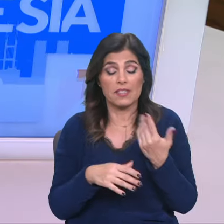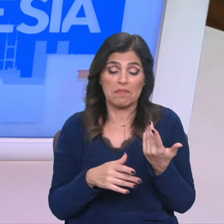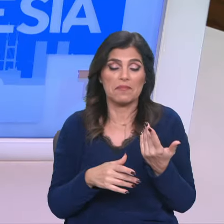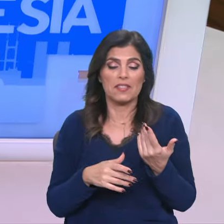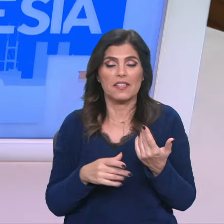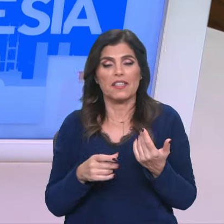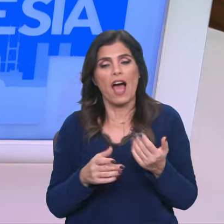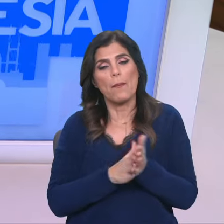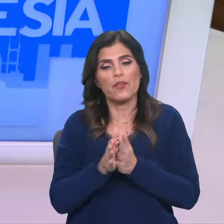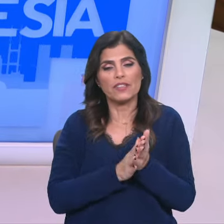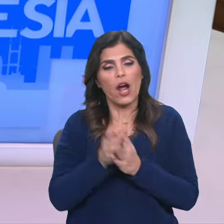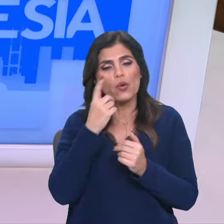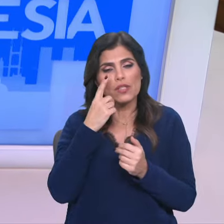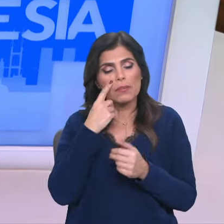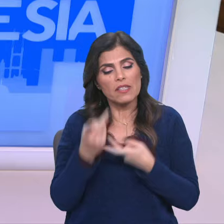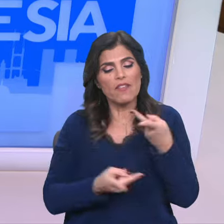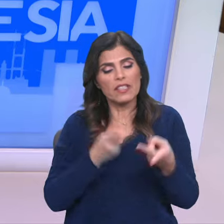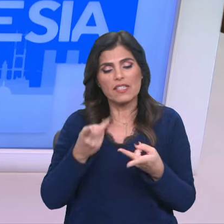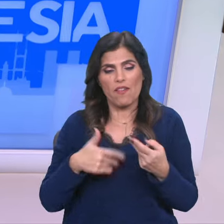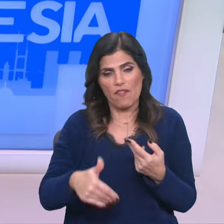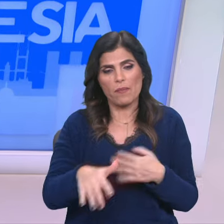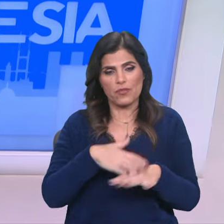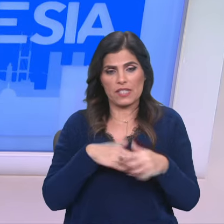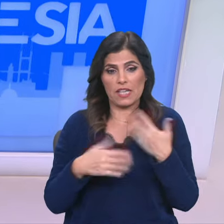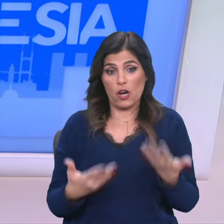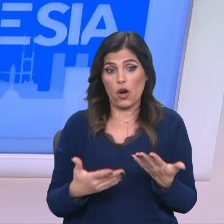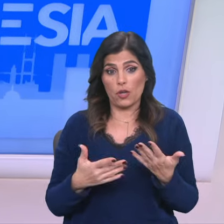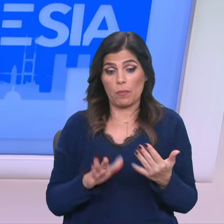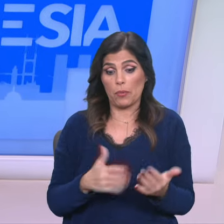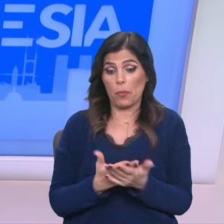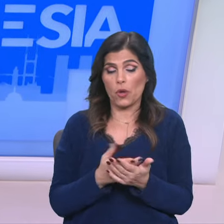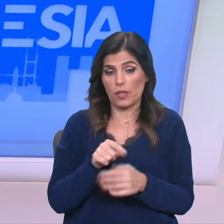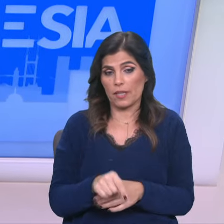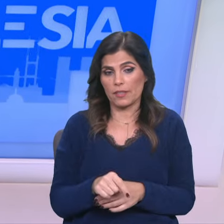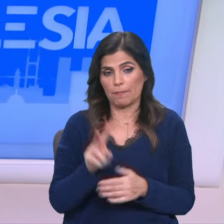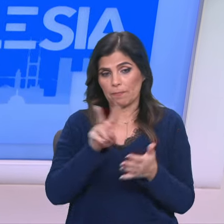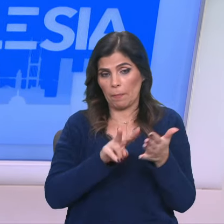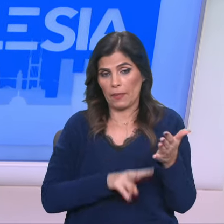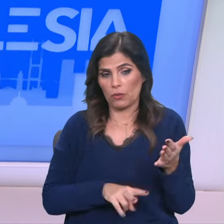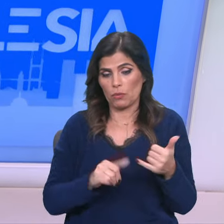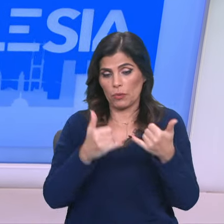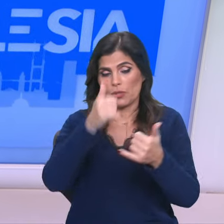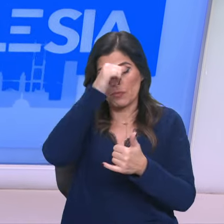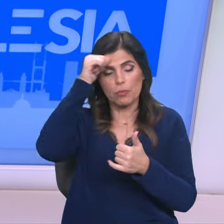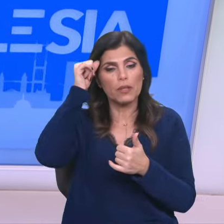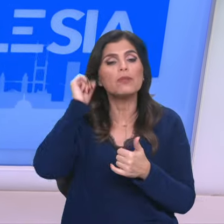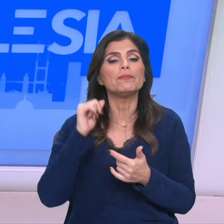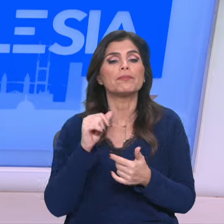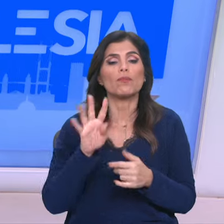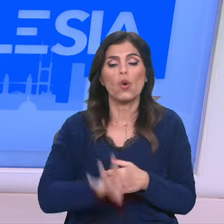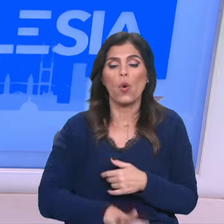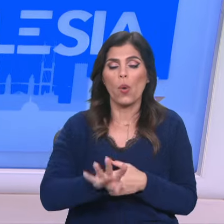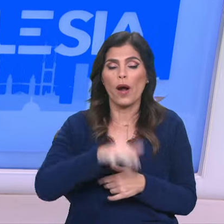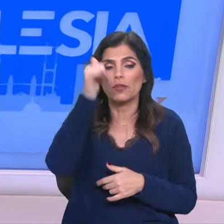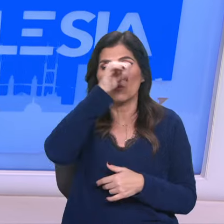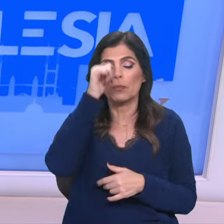conhecimentos, também na análise que fazemos agora desta proposta bíblica do próximo domingo, o quarto domingo